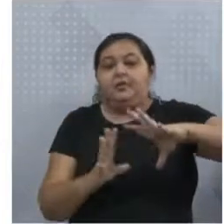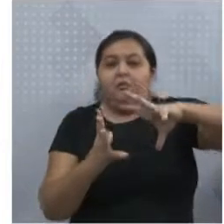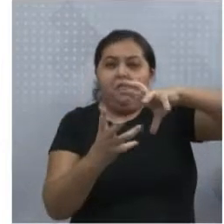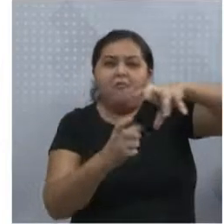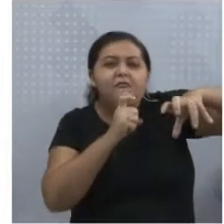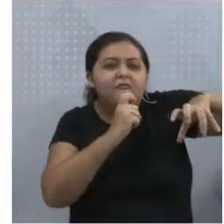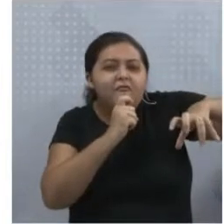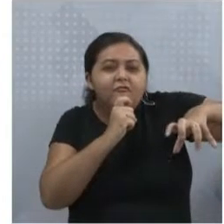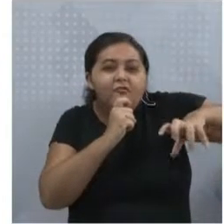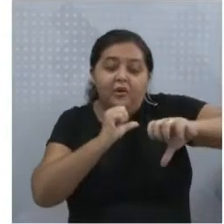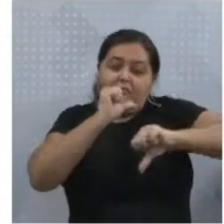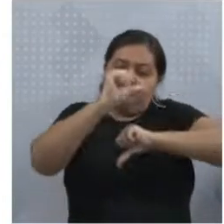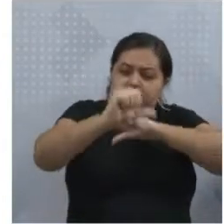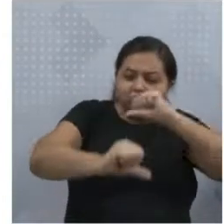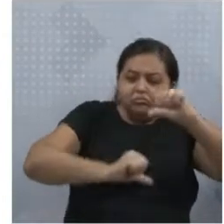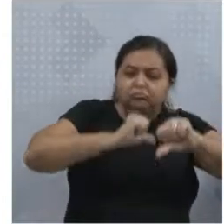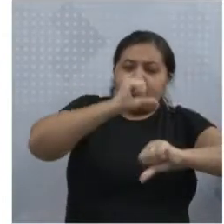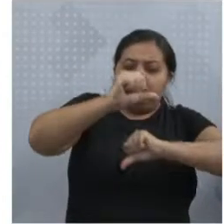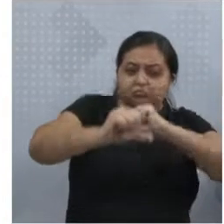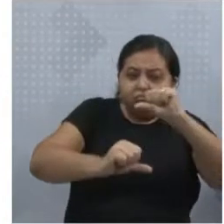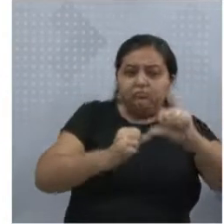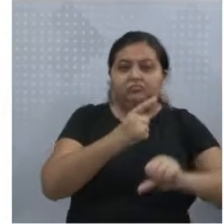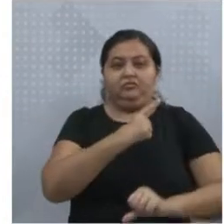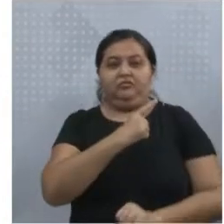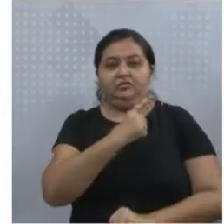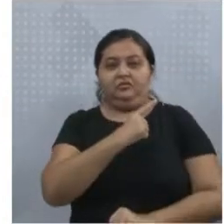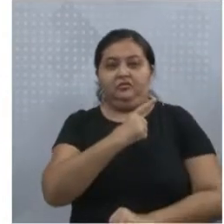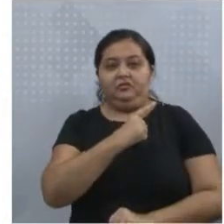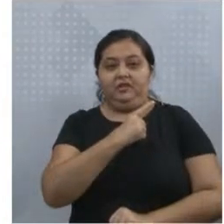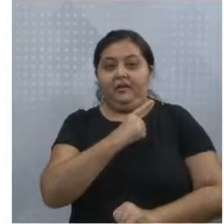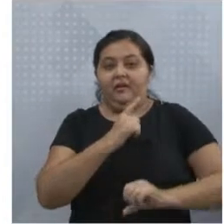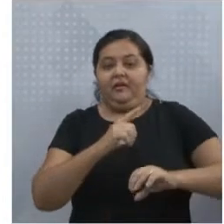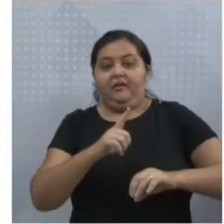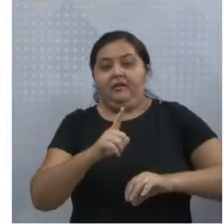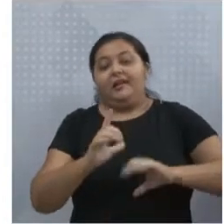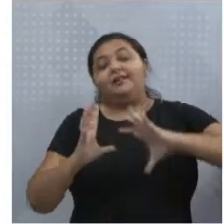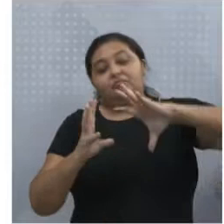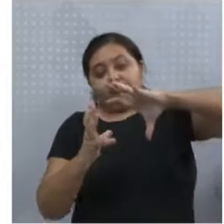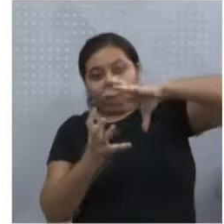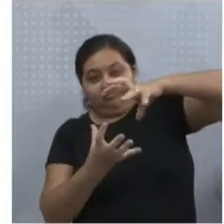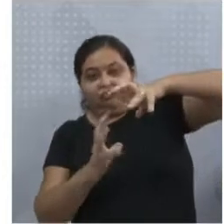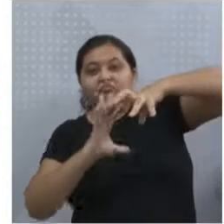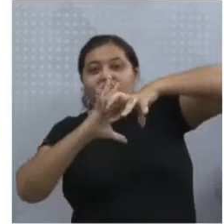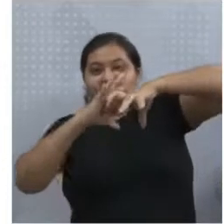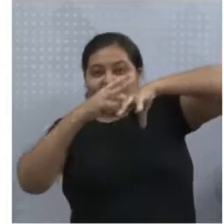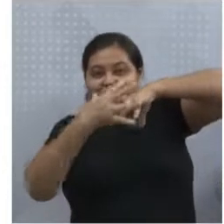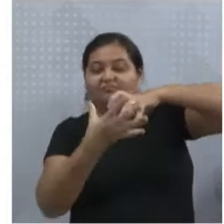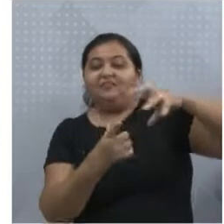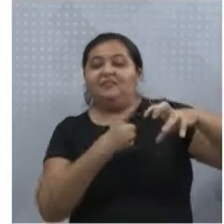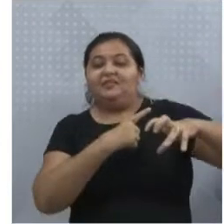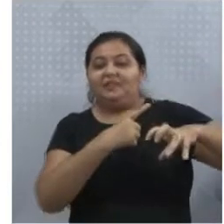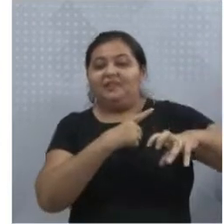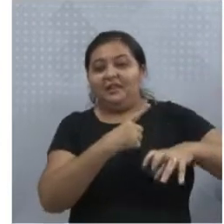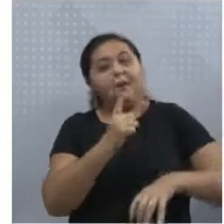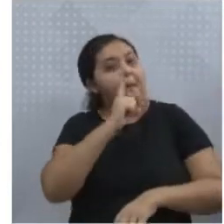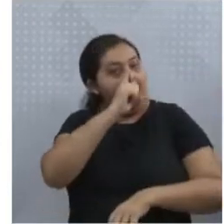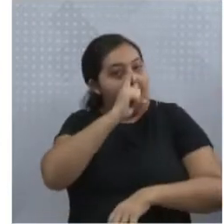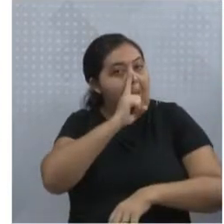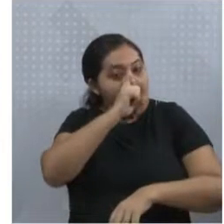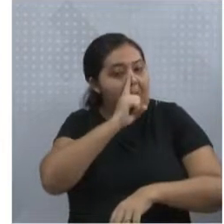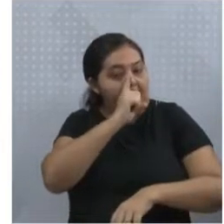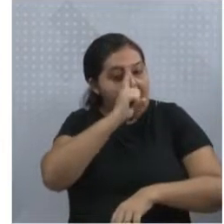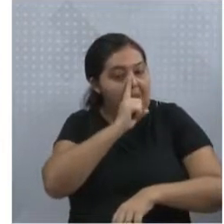Terra, houve a modificação. Há uma redução de gases venenosos, como enxofre, né? Há os seres vivos, como